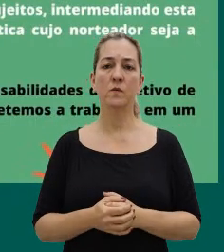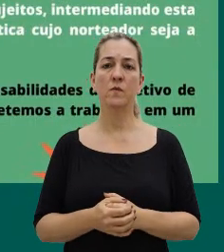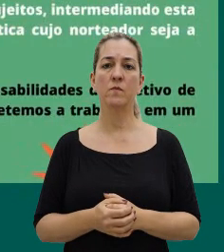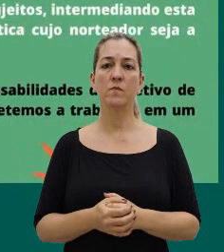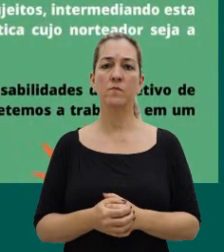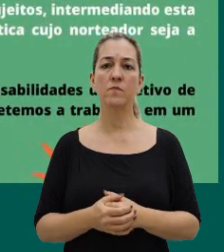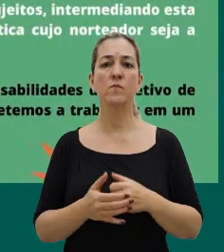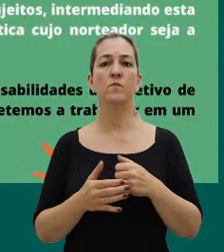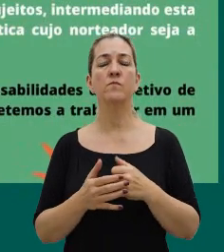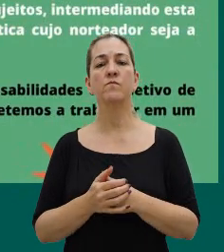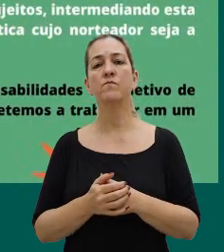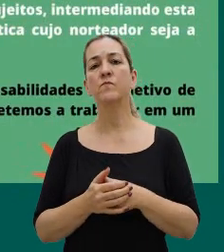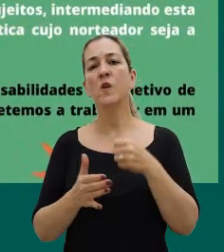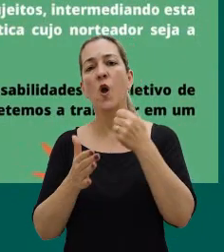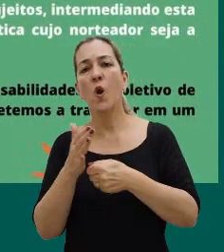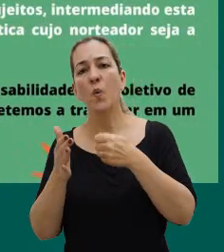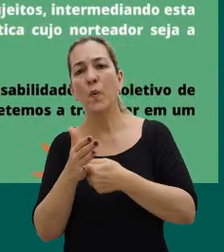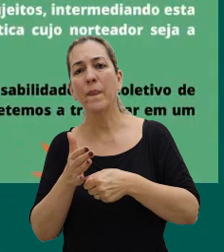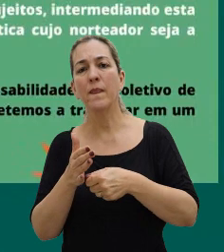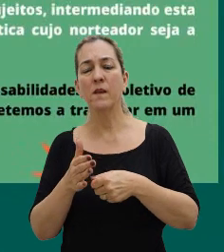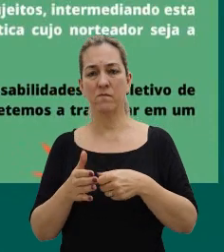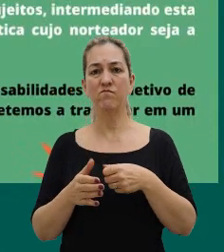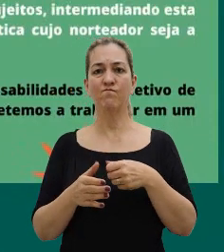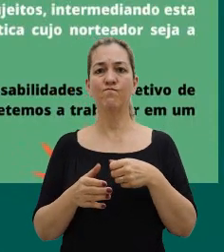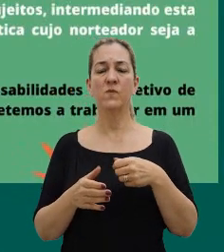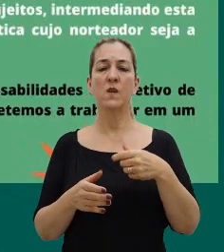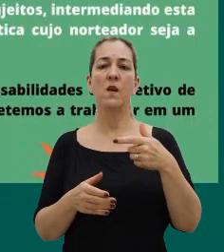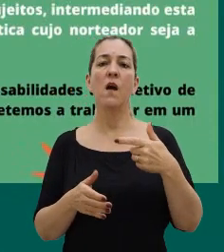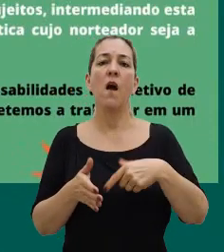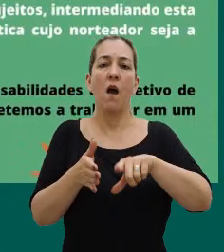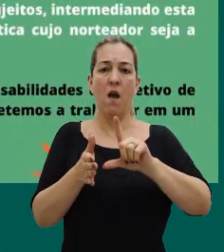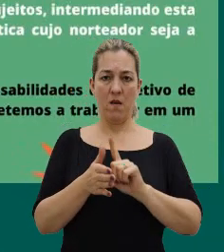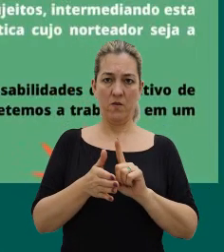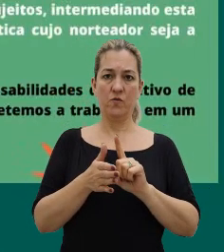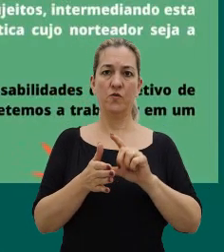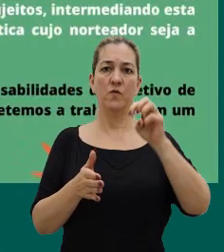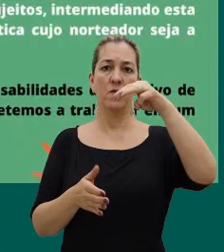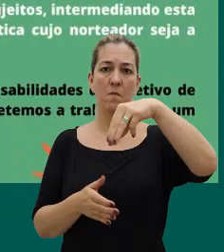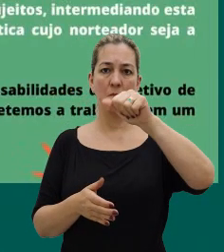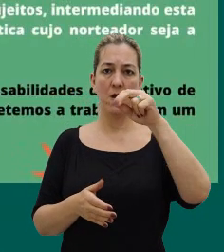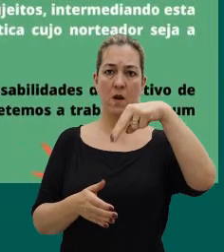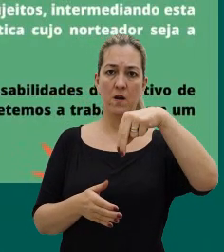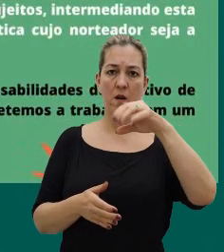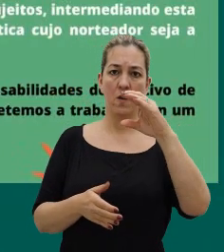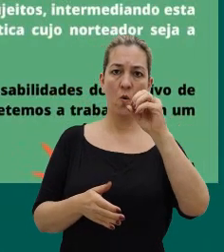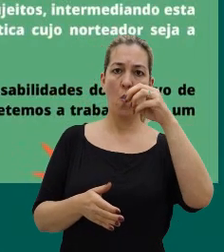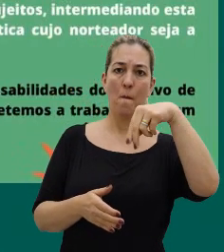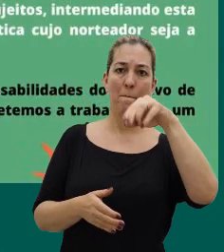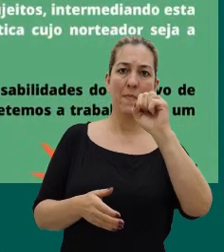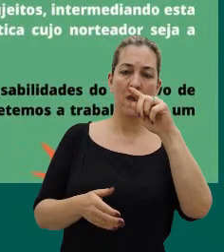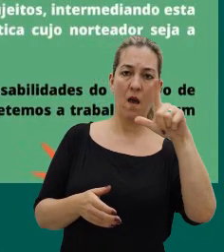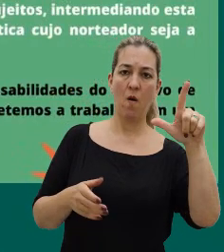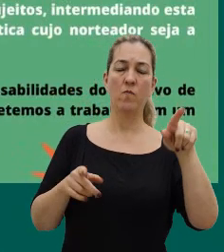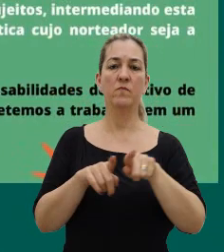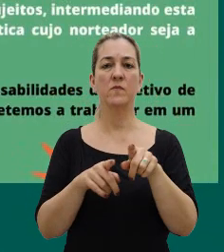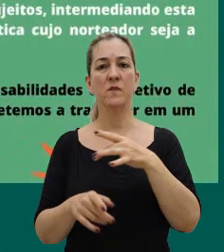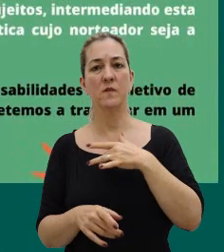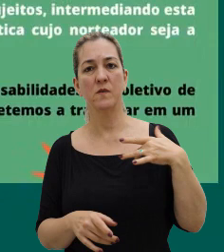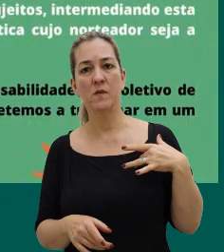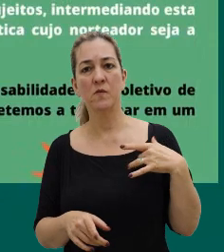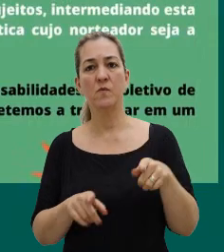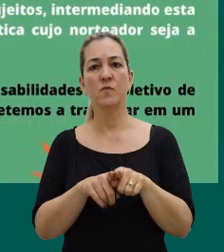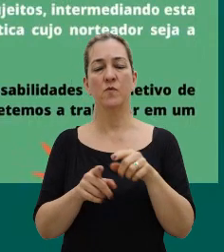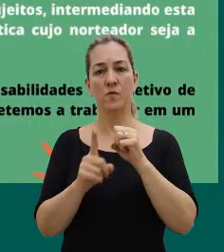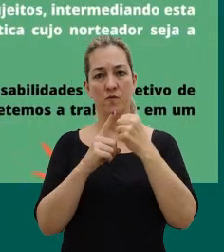a luta da... a luta antimanicomial, ela não é uma luta só da psicologia, né, que nem a gente falando, isso é uma luta de várias áreas da saúde, acho que da sociedade